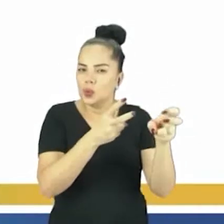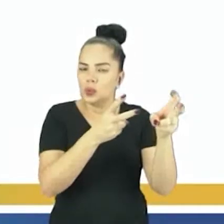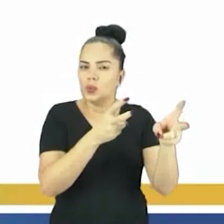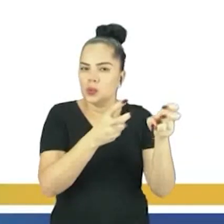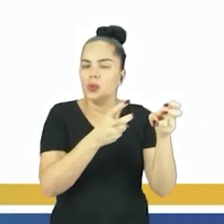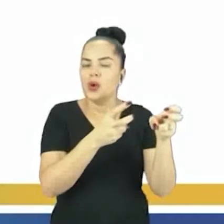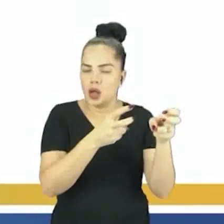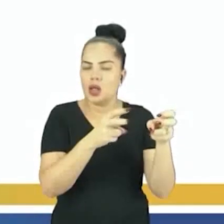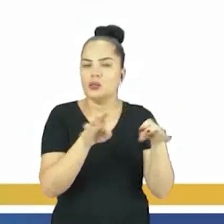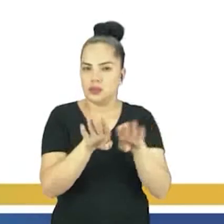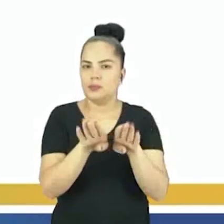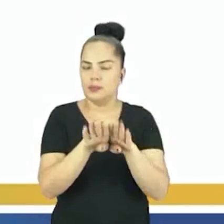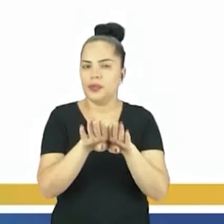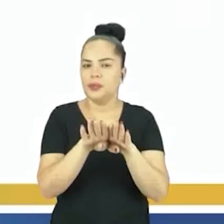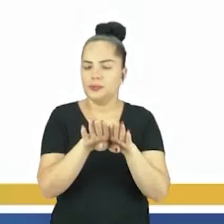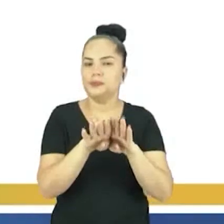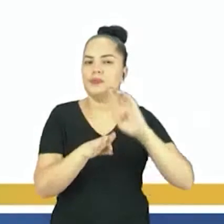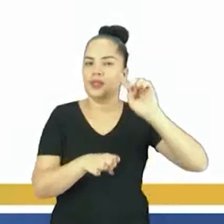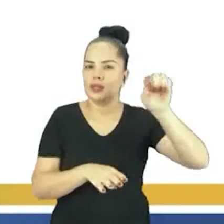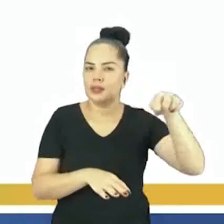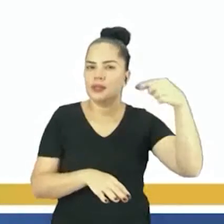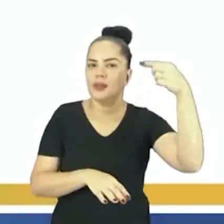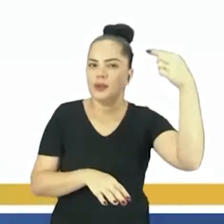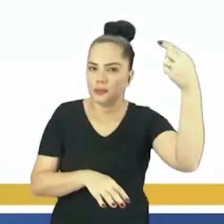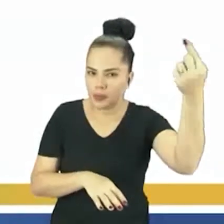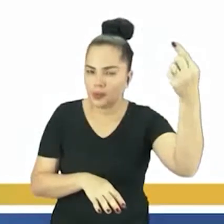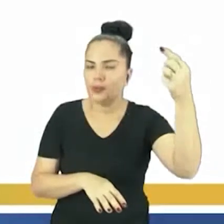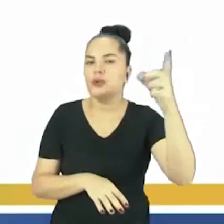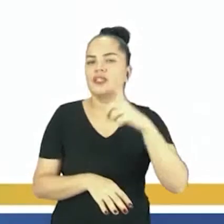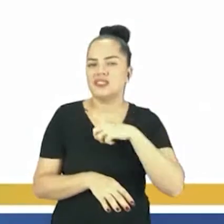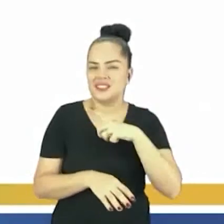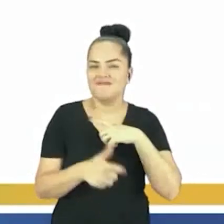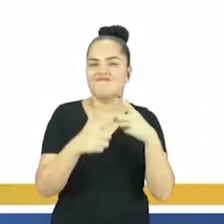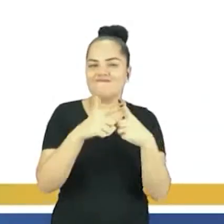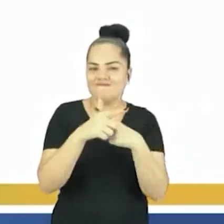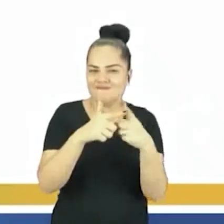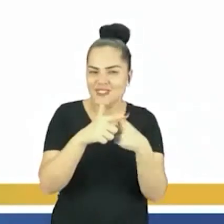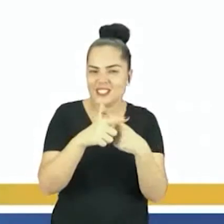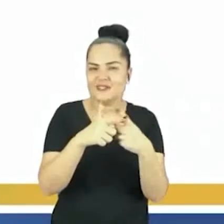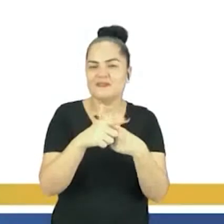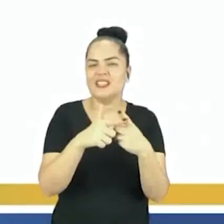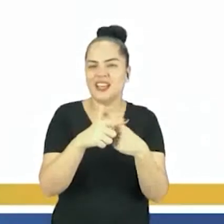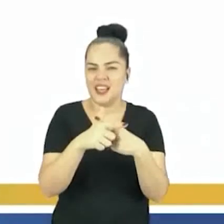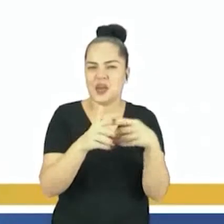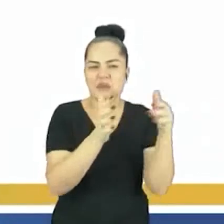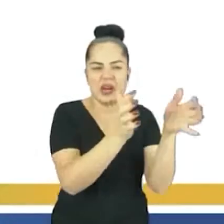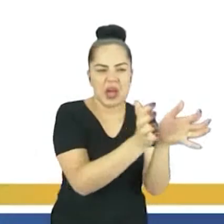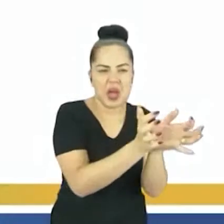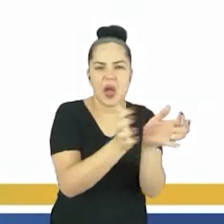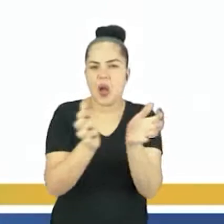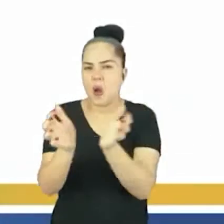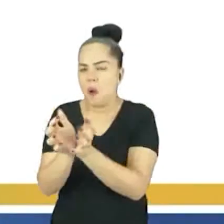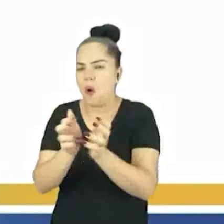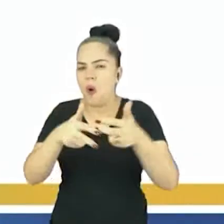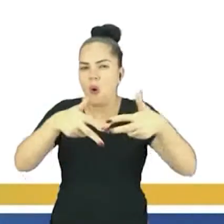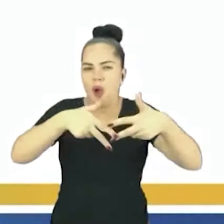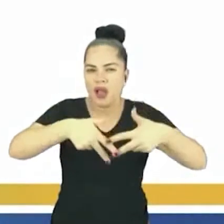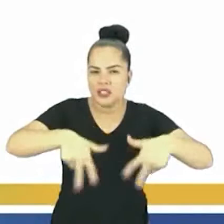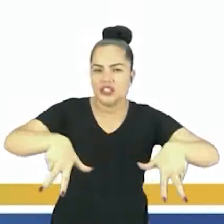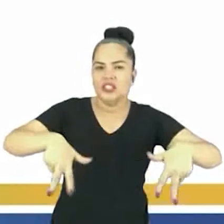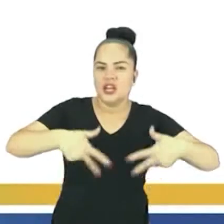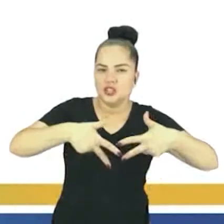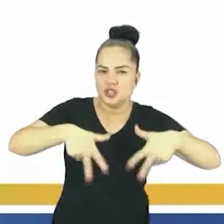central, e aí onde depois redundou em sérios conflitos, divisão de etnias, separação de países,